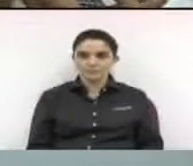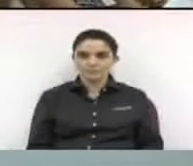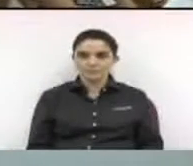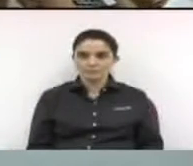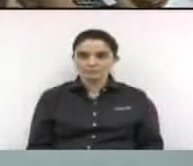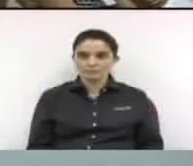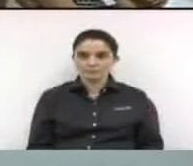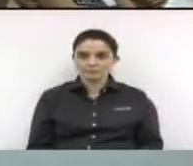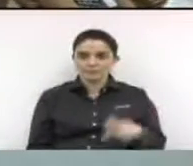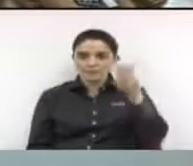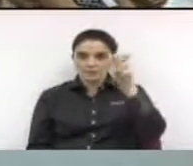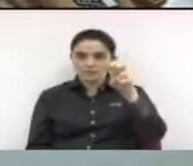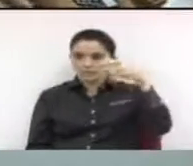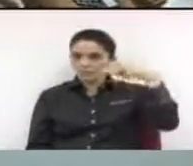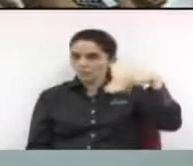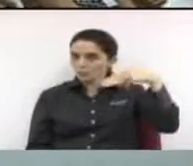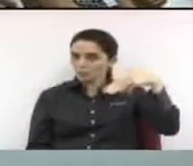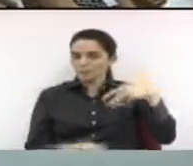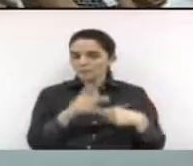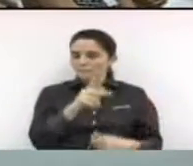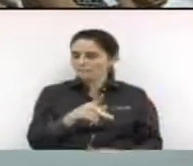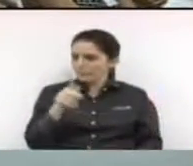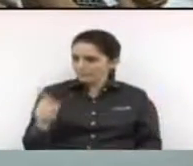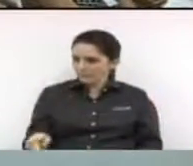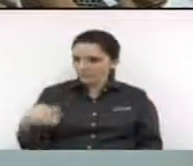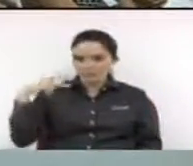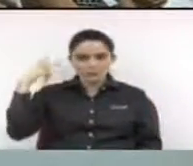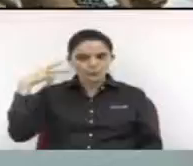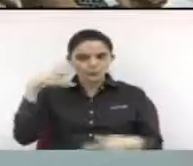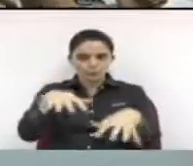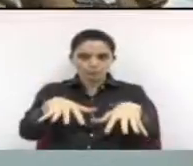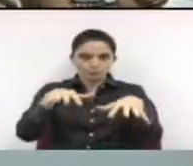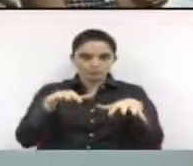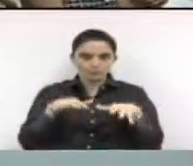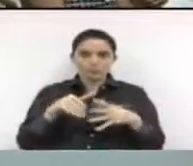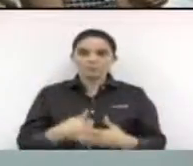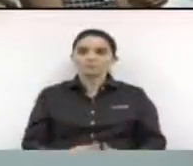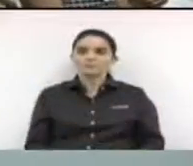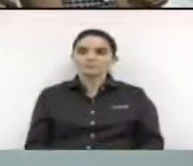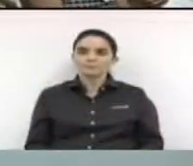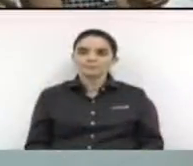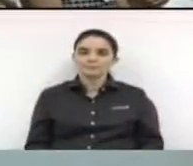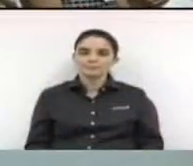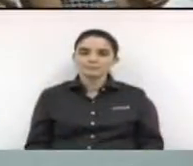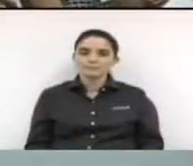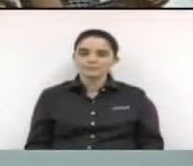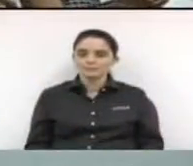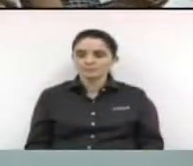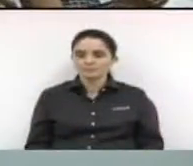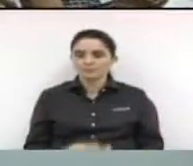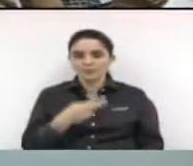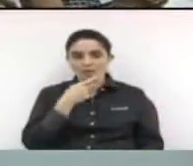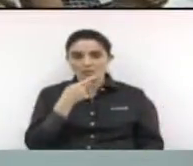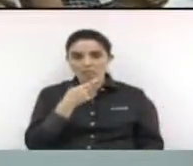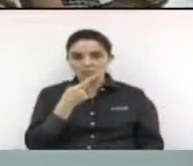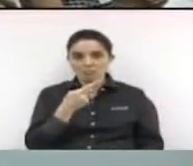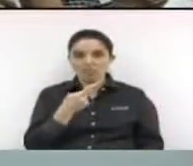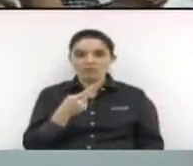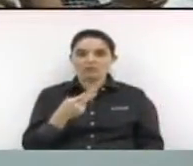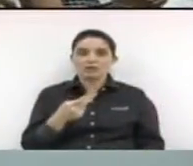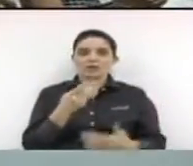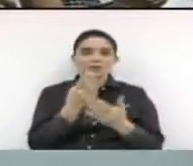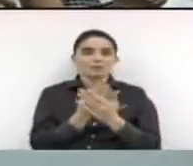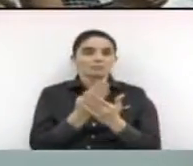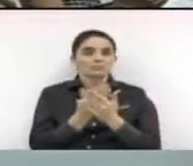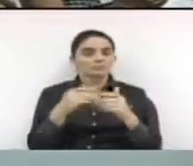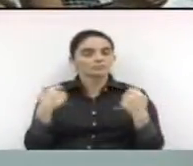Cinco minutos, por favor. Senhor presidente, vereadores, vereadores, público presente, quando se fala em educação, nós temos